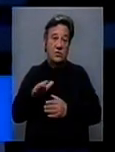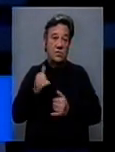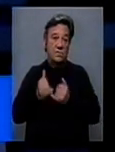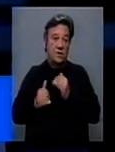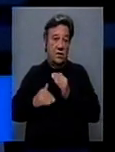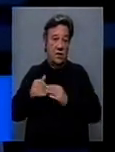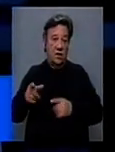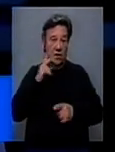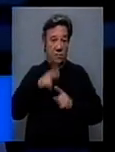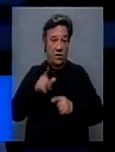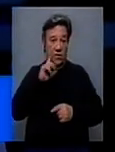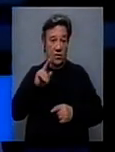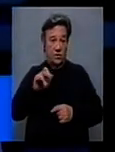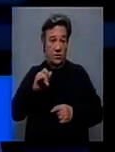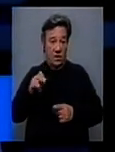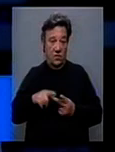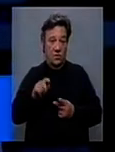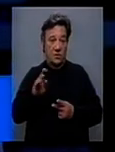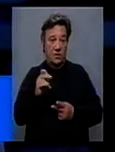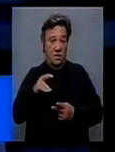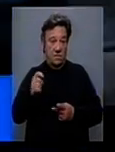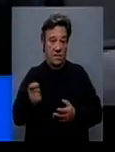reportagem é da Rosário Salgueiro e do Jaime Guilherme.